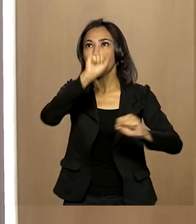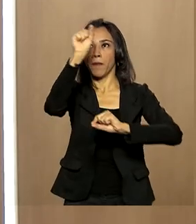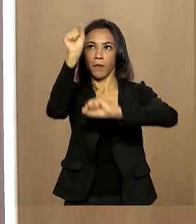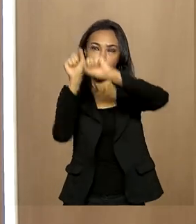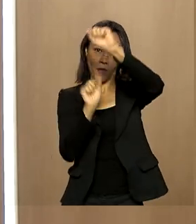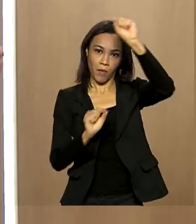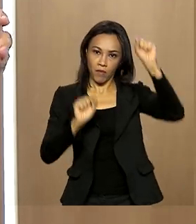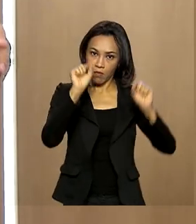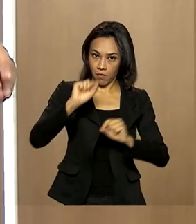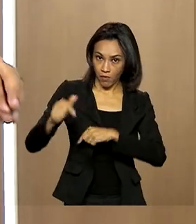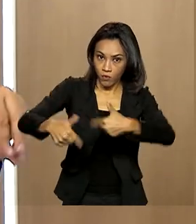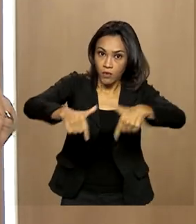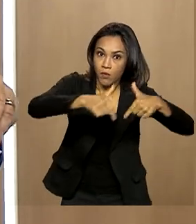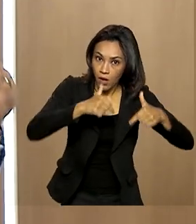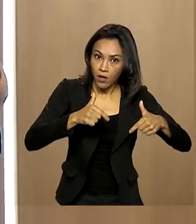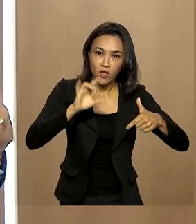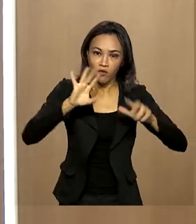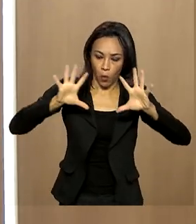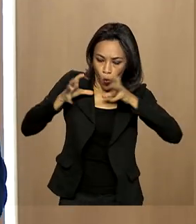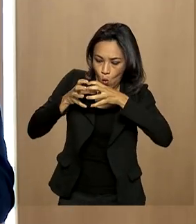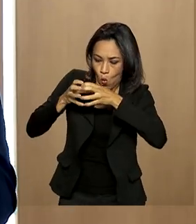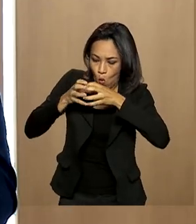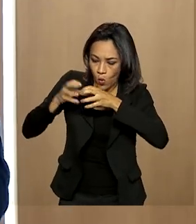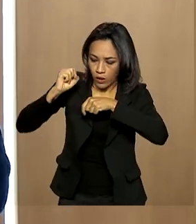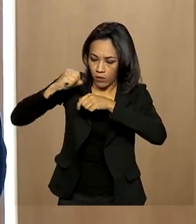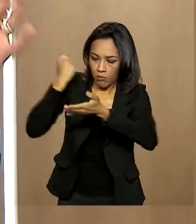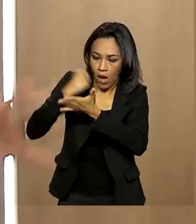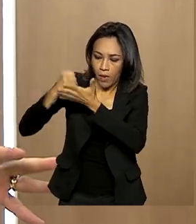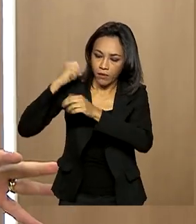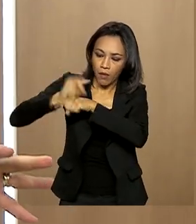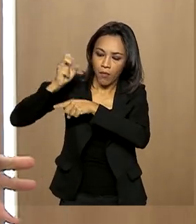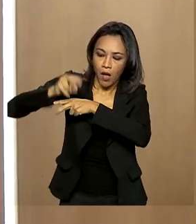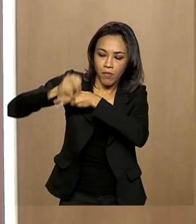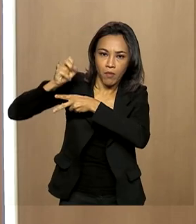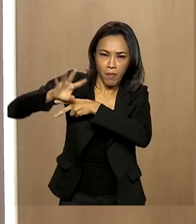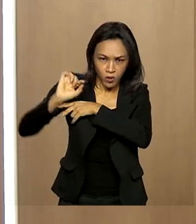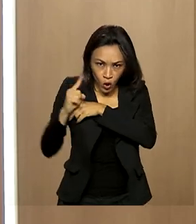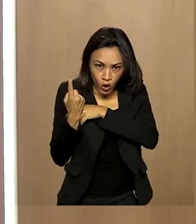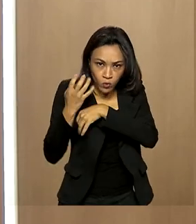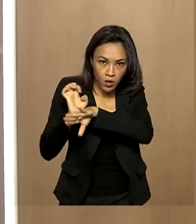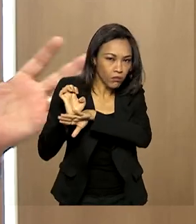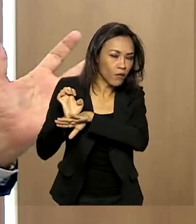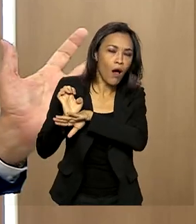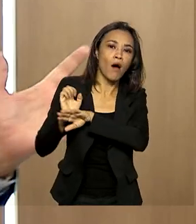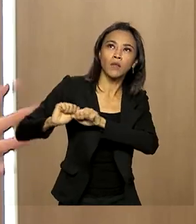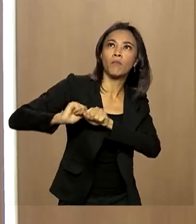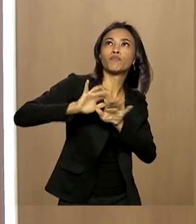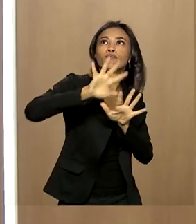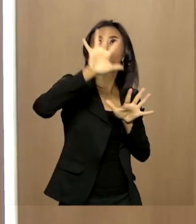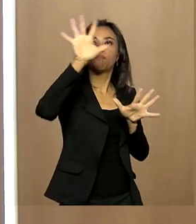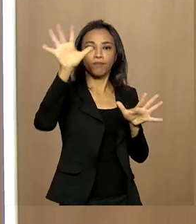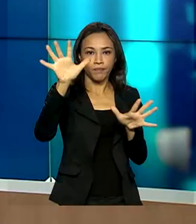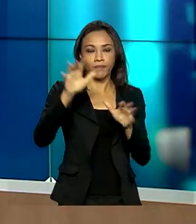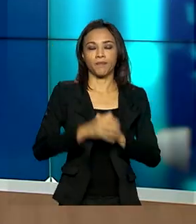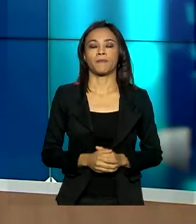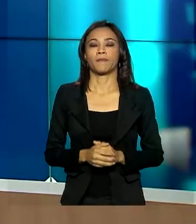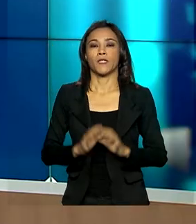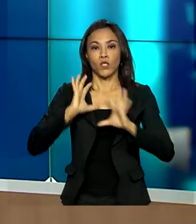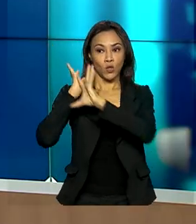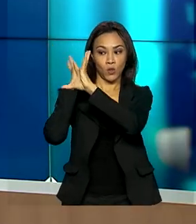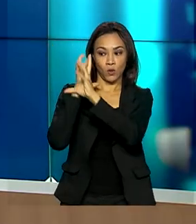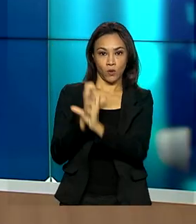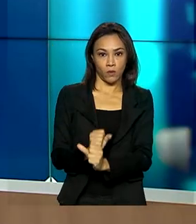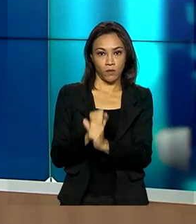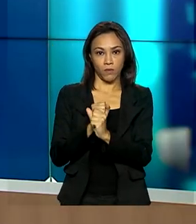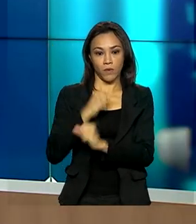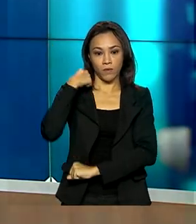o país, não se concentrando apenas em um Estado. Se nós formos olhar os resultados, então, acumulados do ano, chegamos